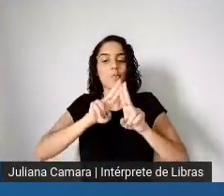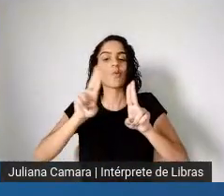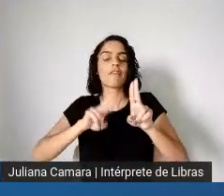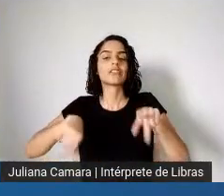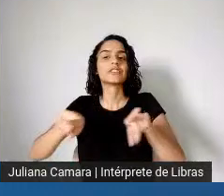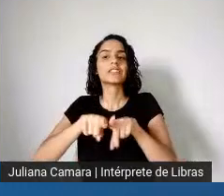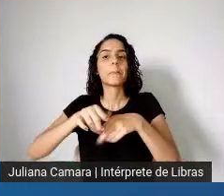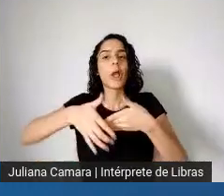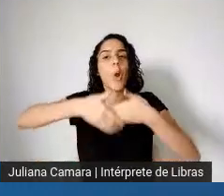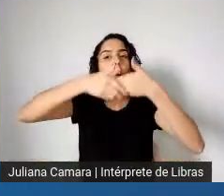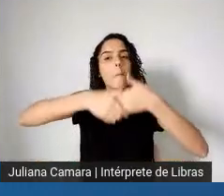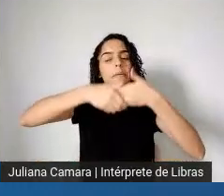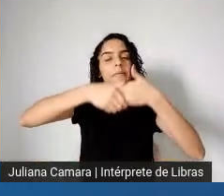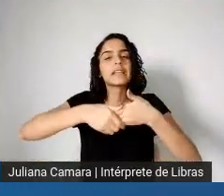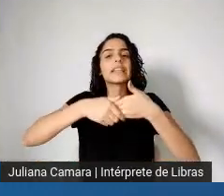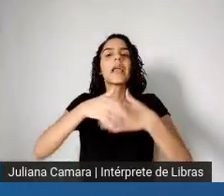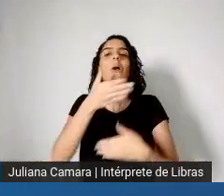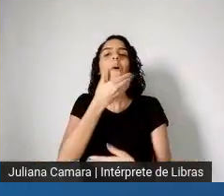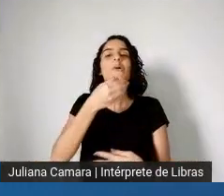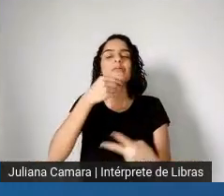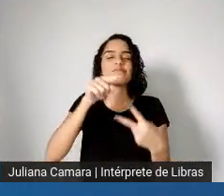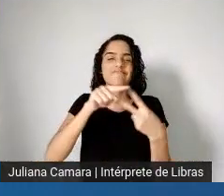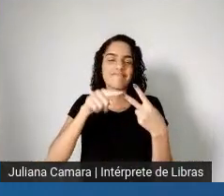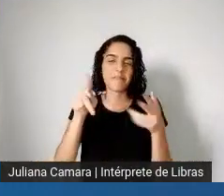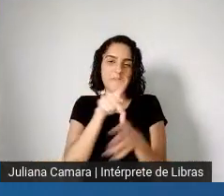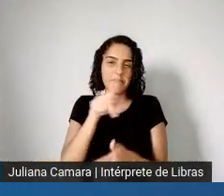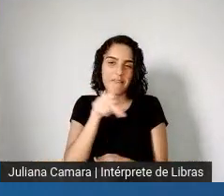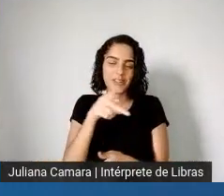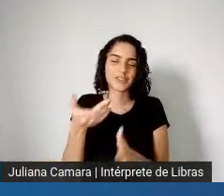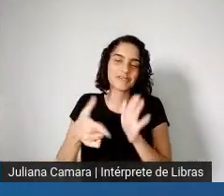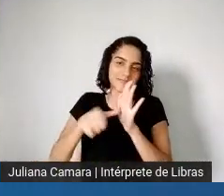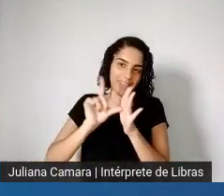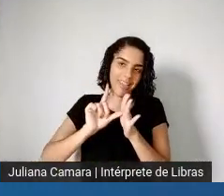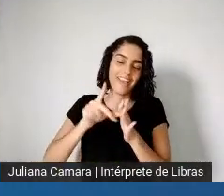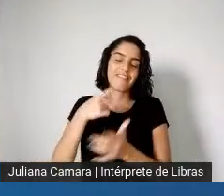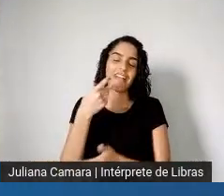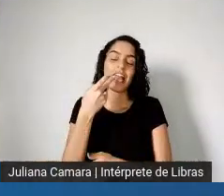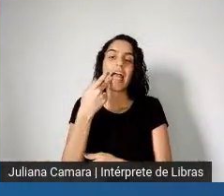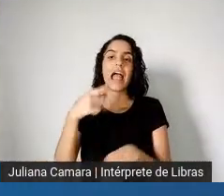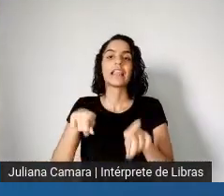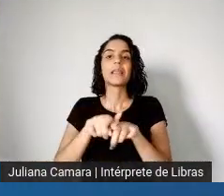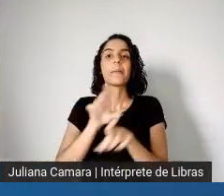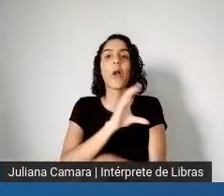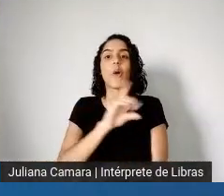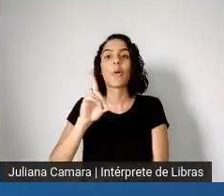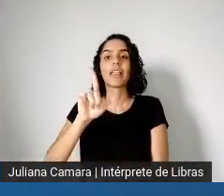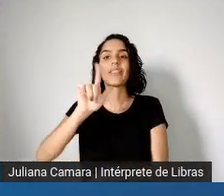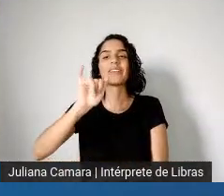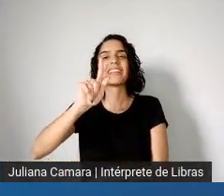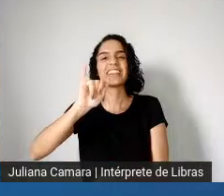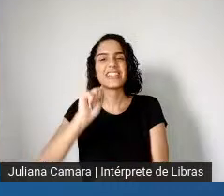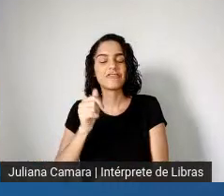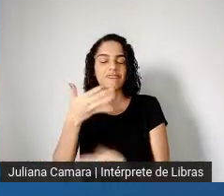Carlos Gadelha, Roberto Medrô e Maurício Barreto, e a nossa coordenadora, Lígia.